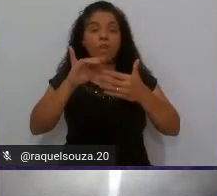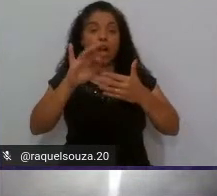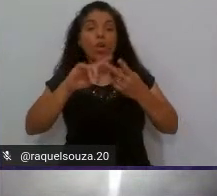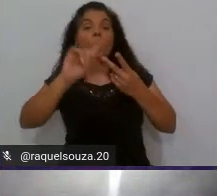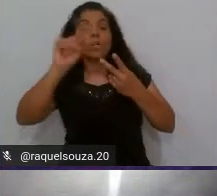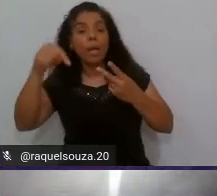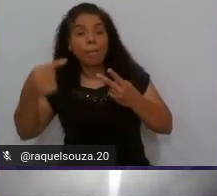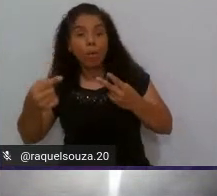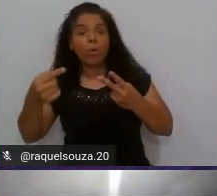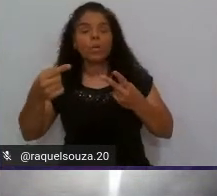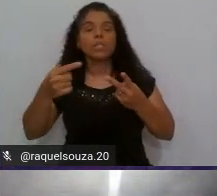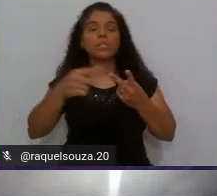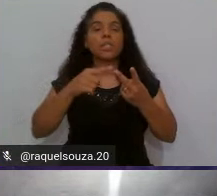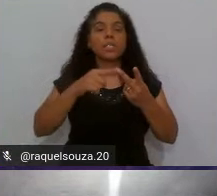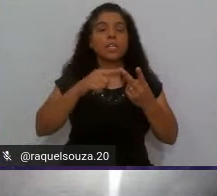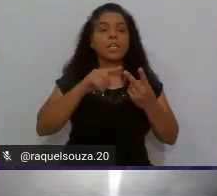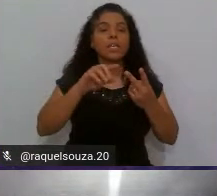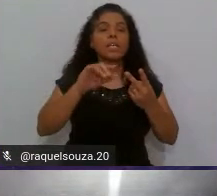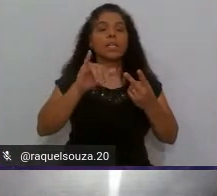em Settings